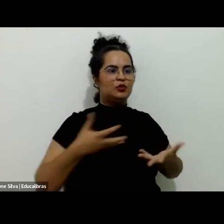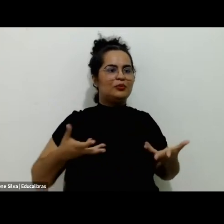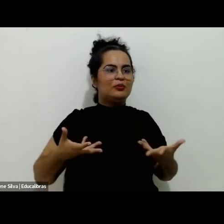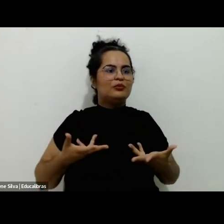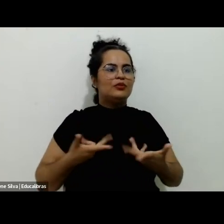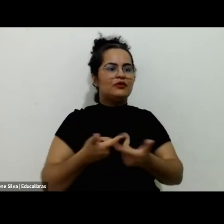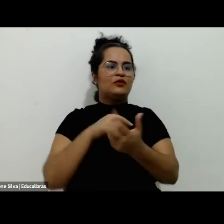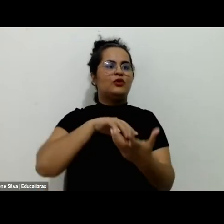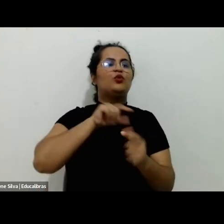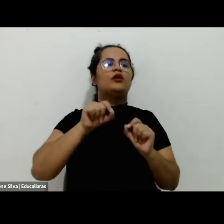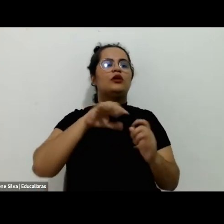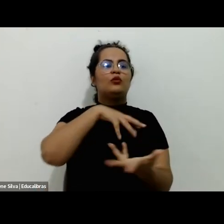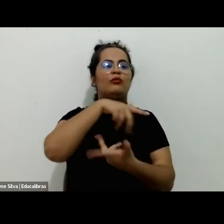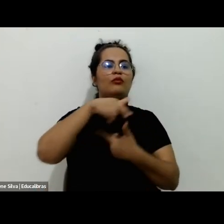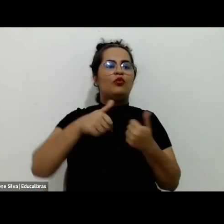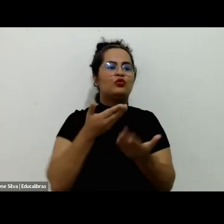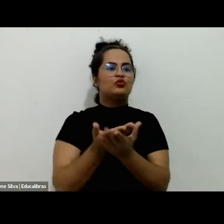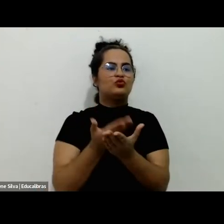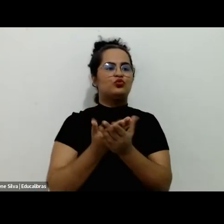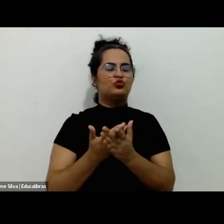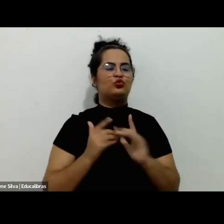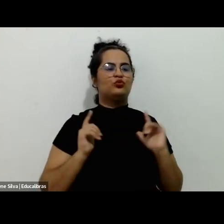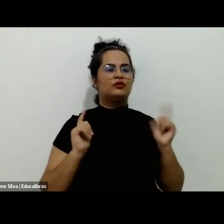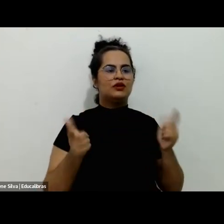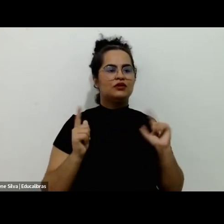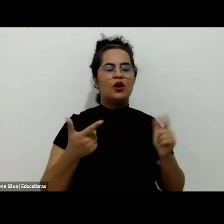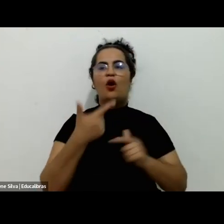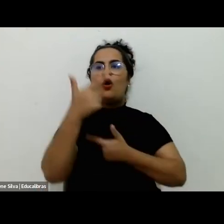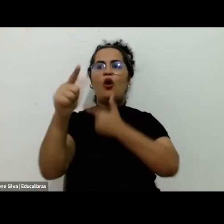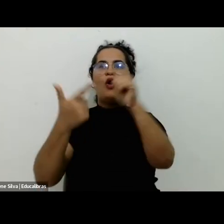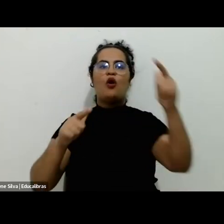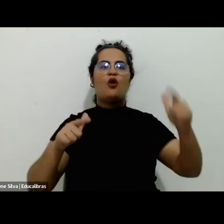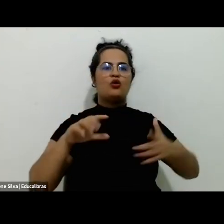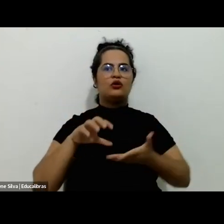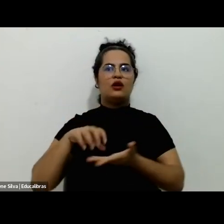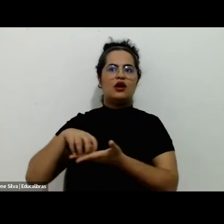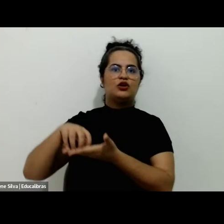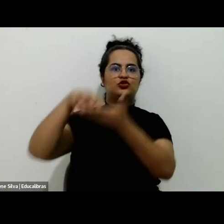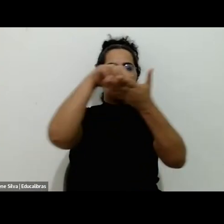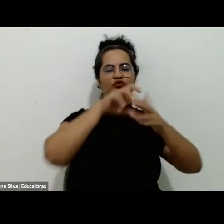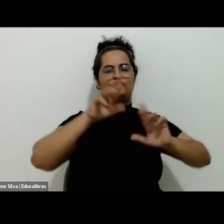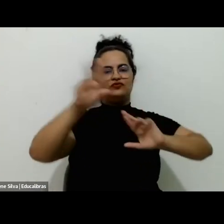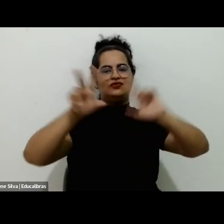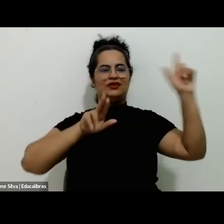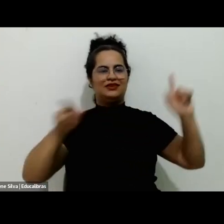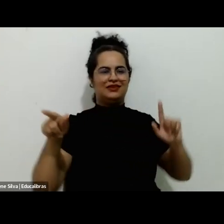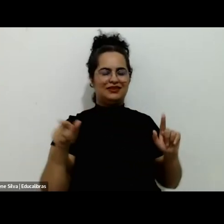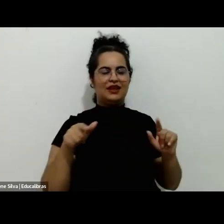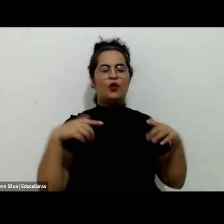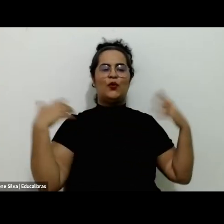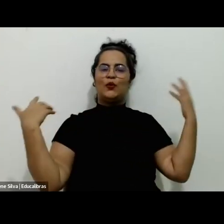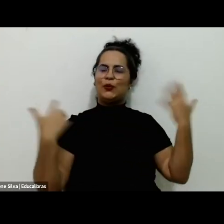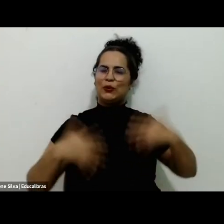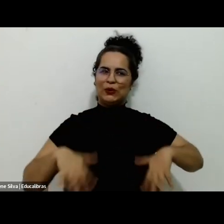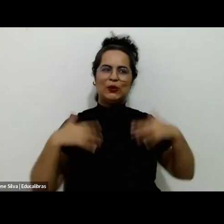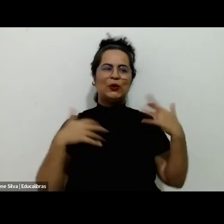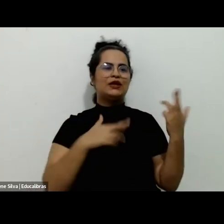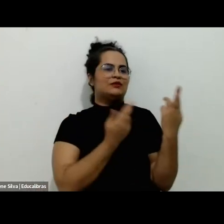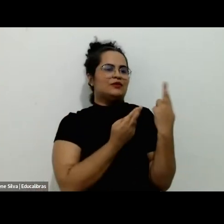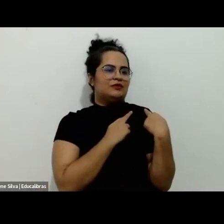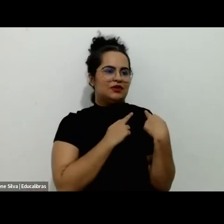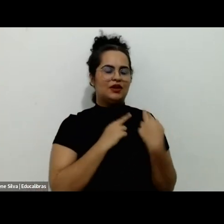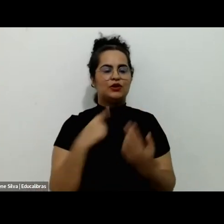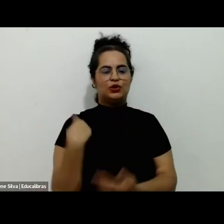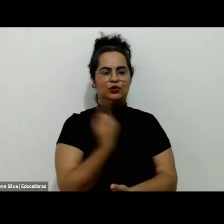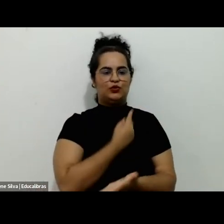em estudos do lazer. Os outros todos são em regiões que não na América Latina. Então, é uma enorme responsabilidade para nós, na